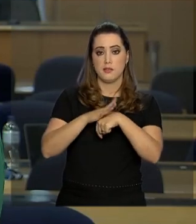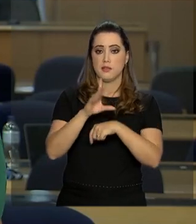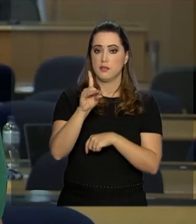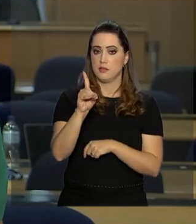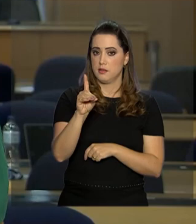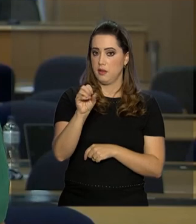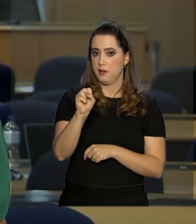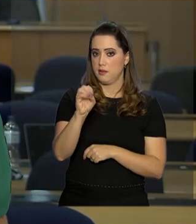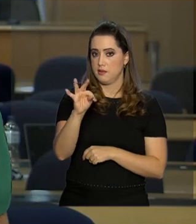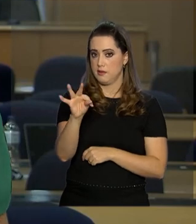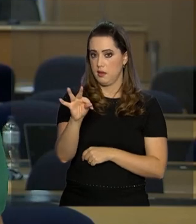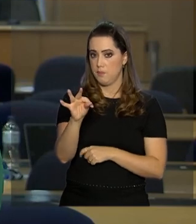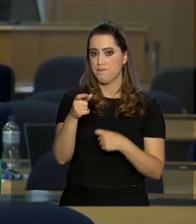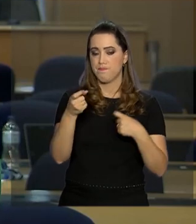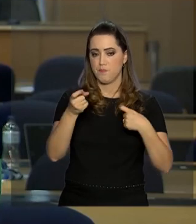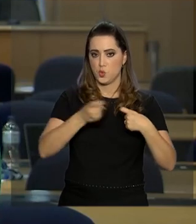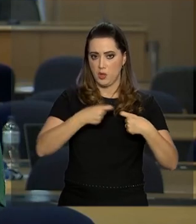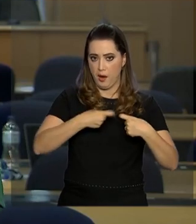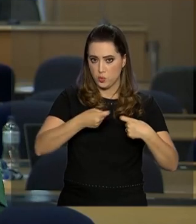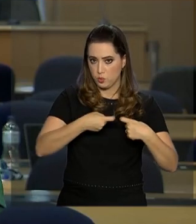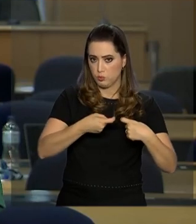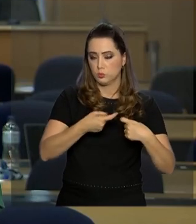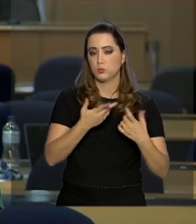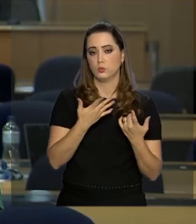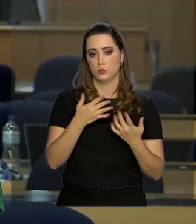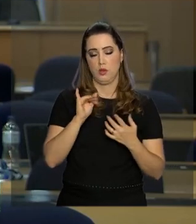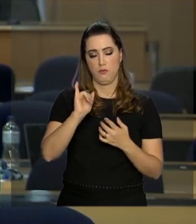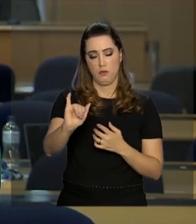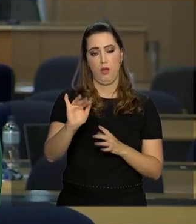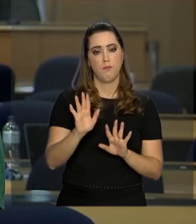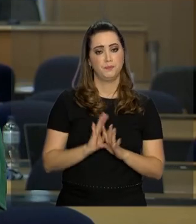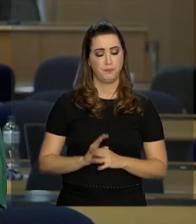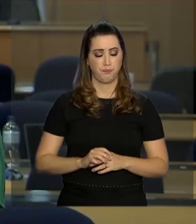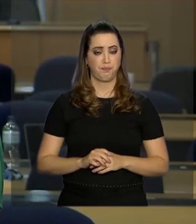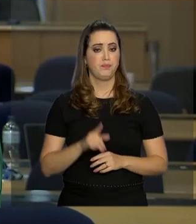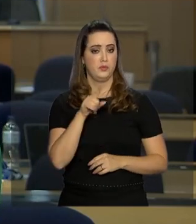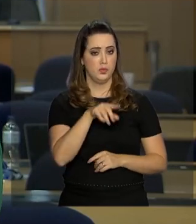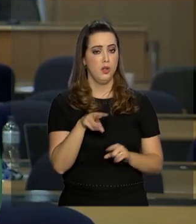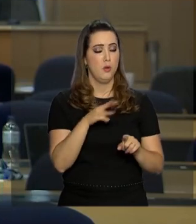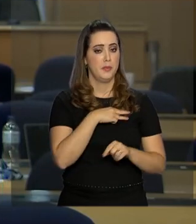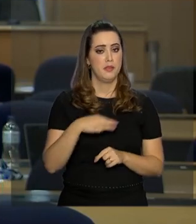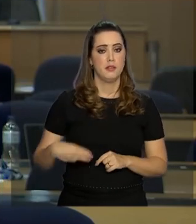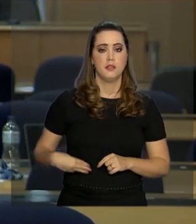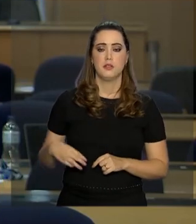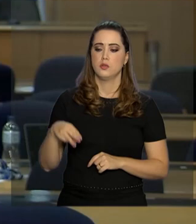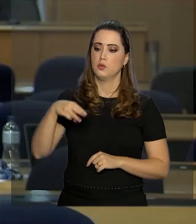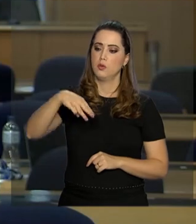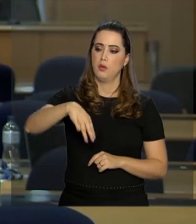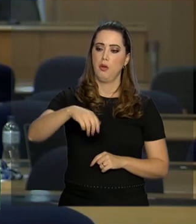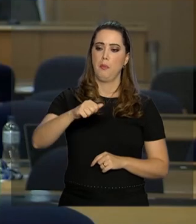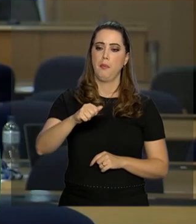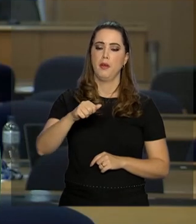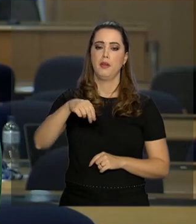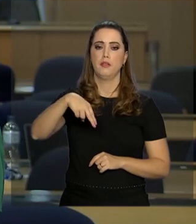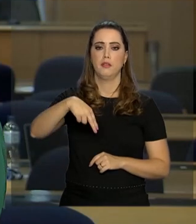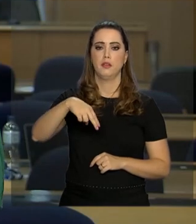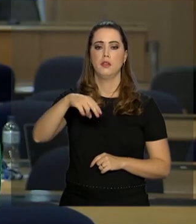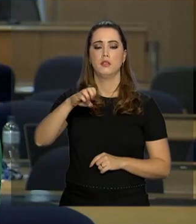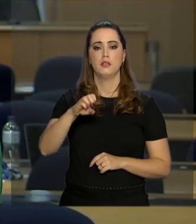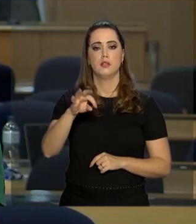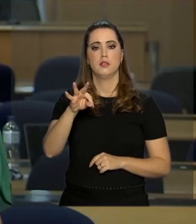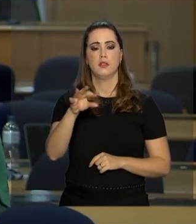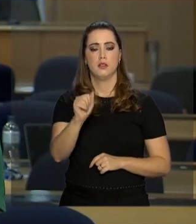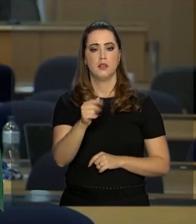Bom, o ministro da saúde, Luiz Henrique Mandetta, ele também falou aqui nessa entrevista coletiva Ele ressaltou alguns índices